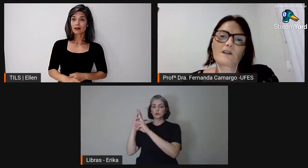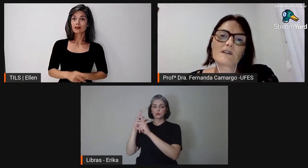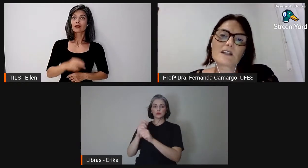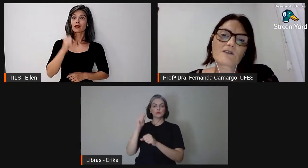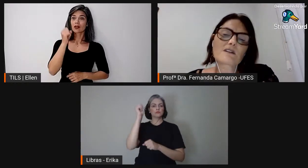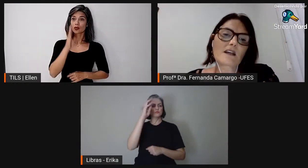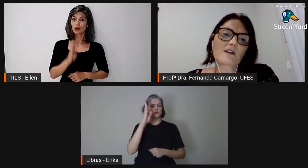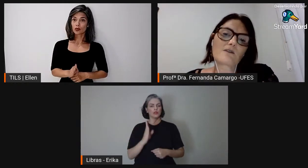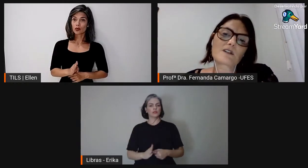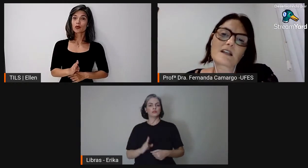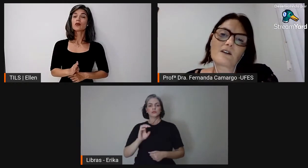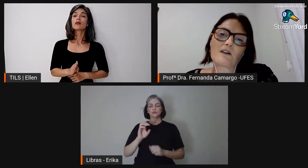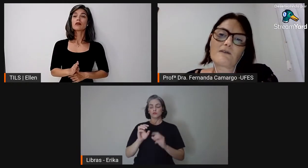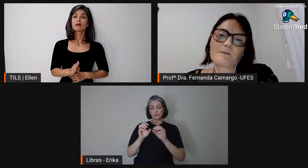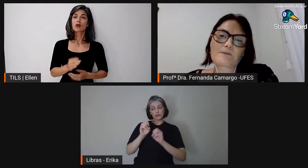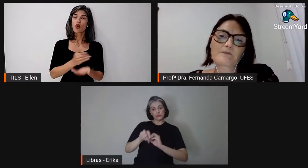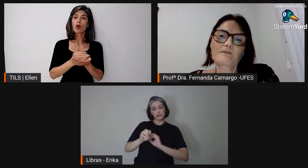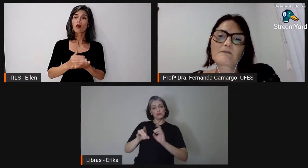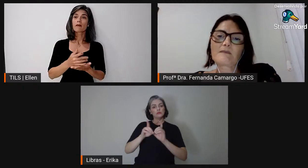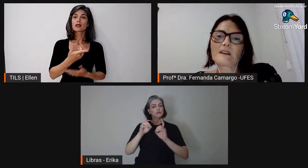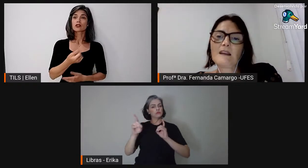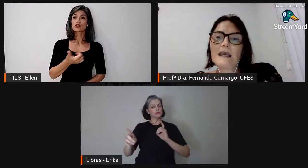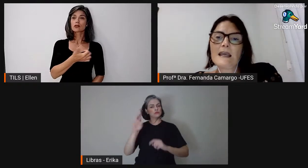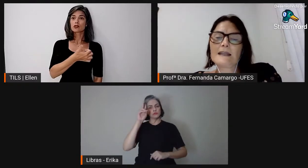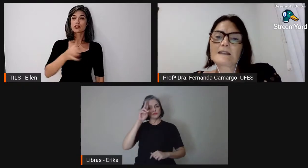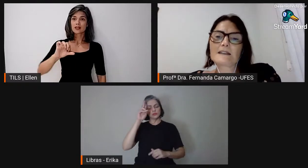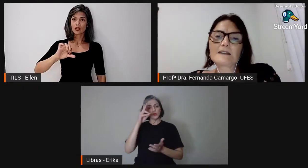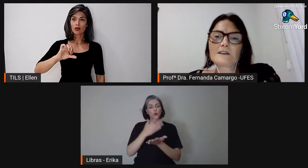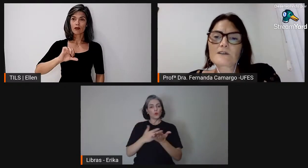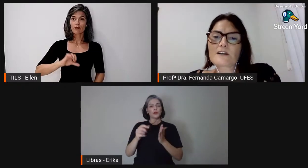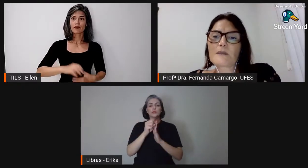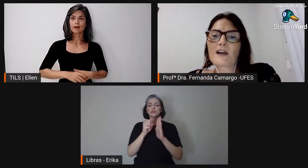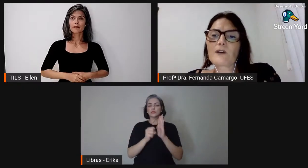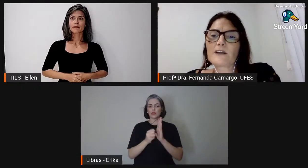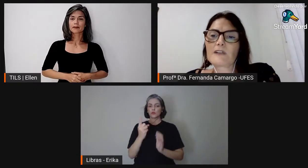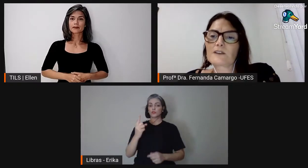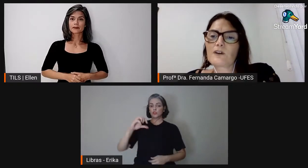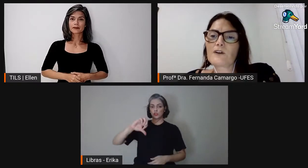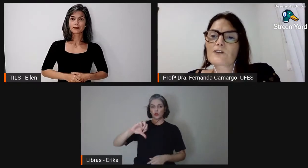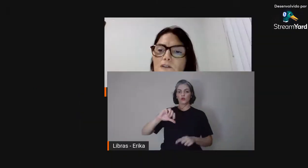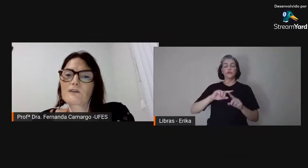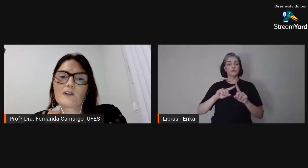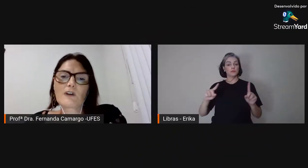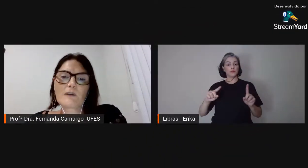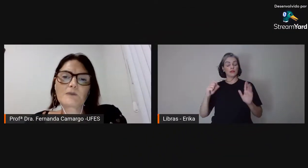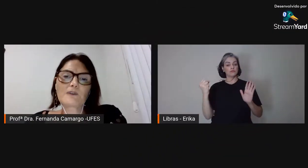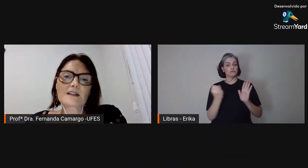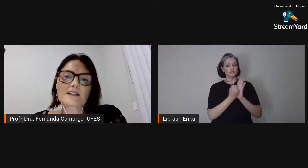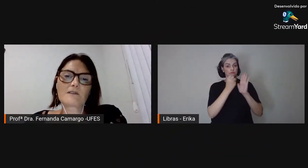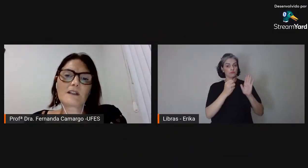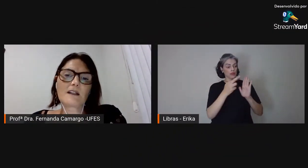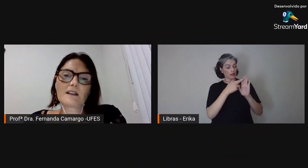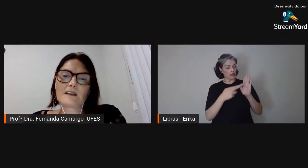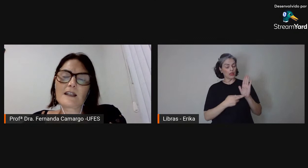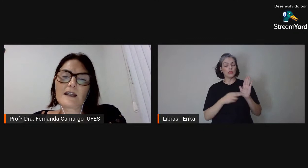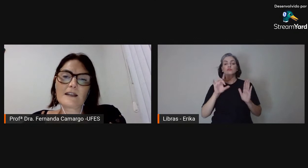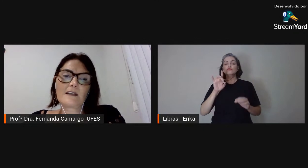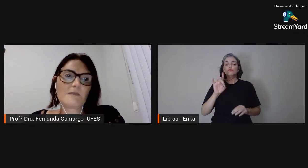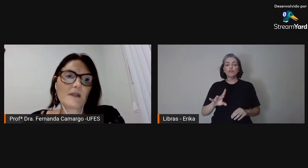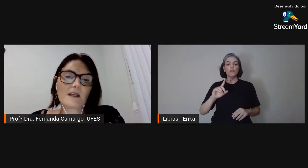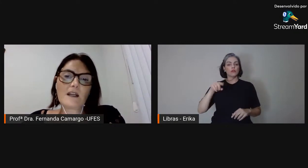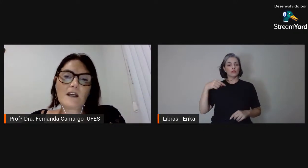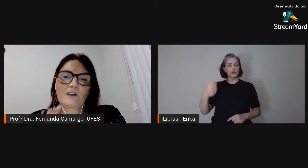relacionada ao início do século XIX. Entretanto, seu marco regulatório só ocorreu com a promulgação da